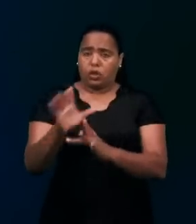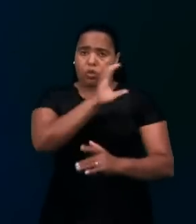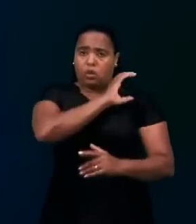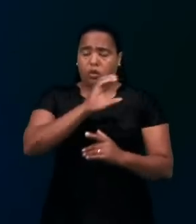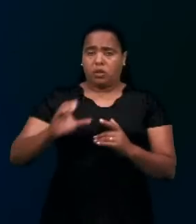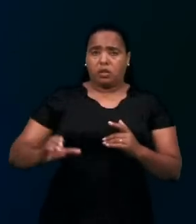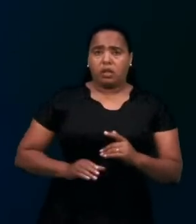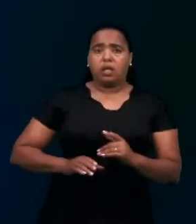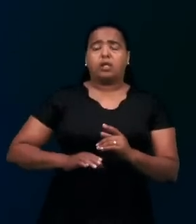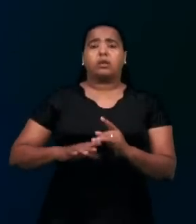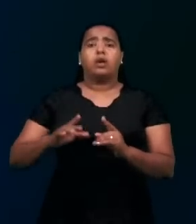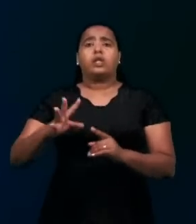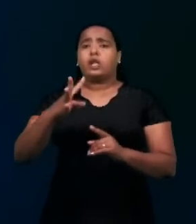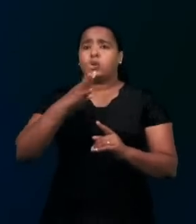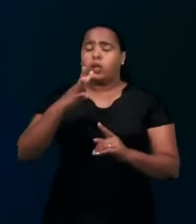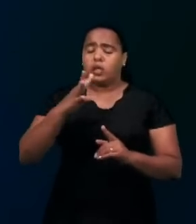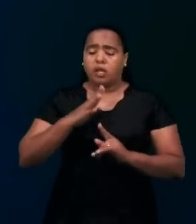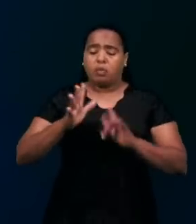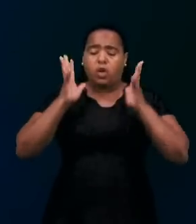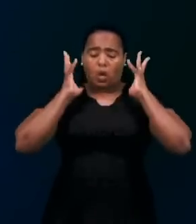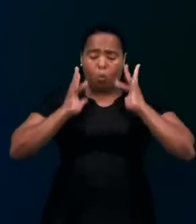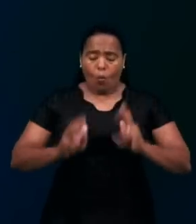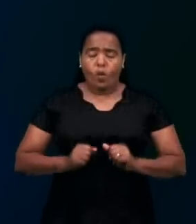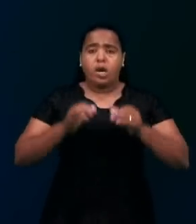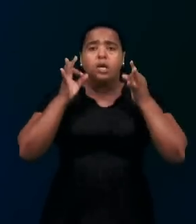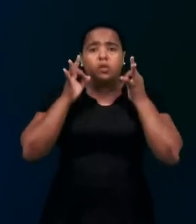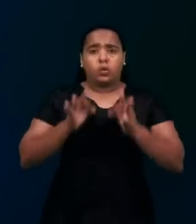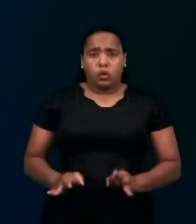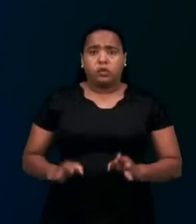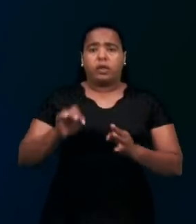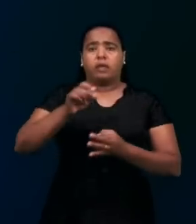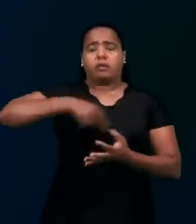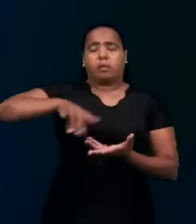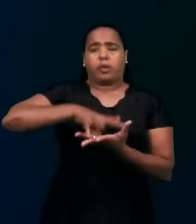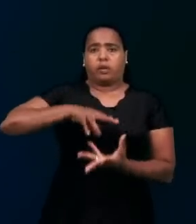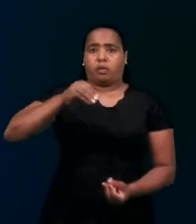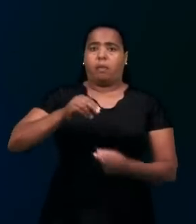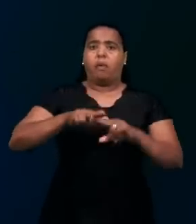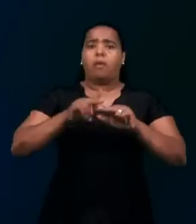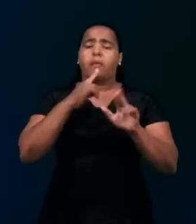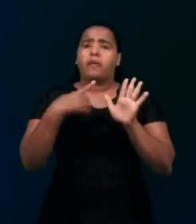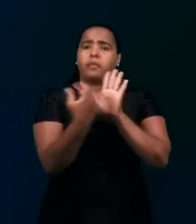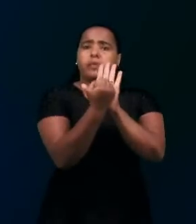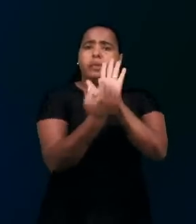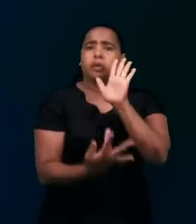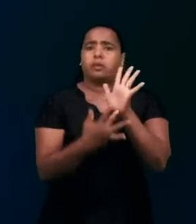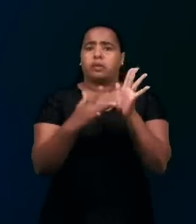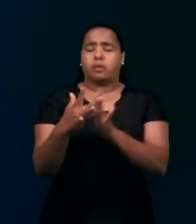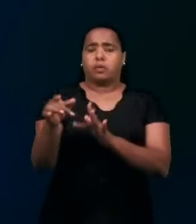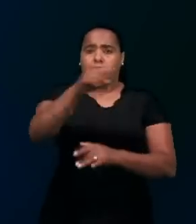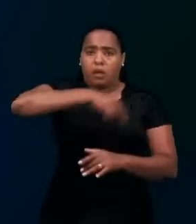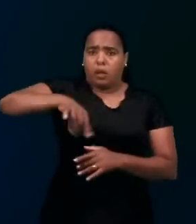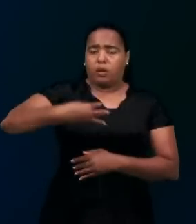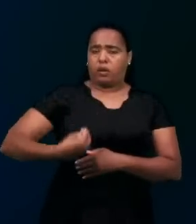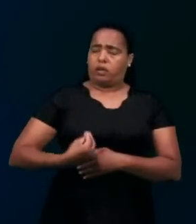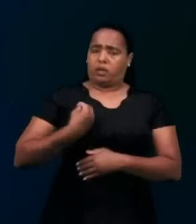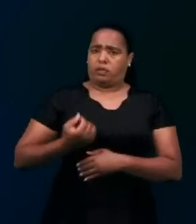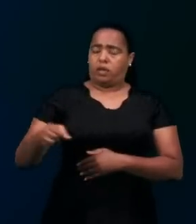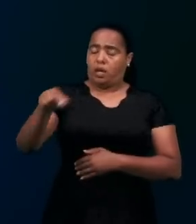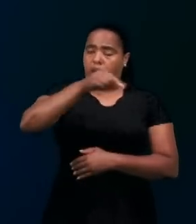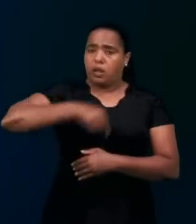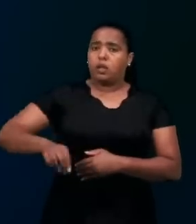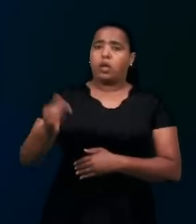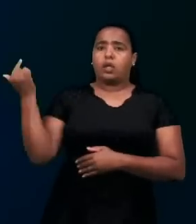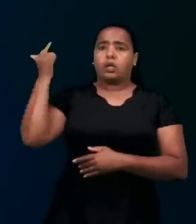encontramos justificação para a nossa alma. Somente através do sangue de Jesus sobre nós, sobre a nossa vida, é que conseguimos